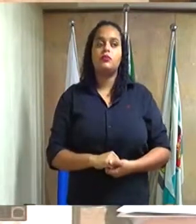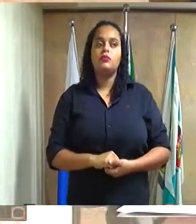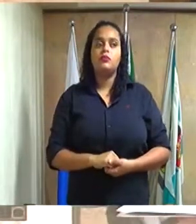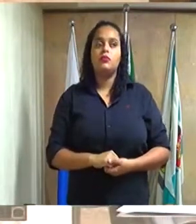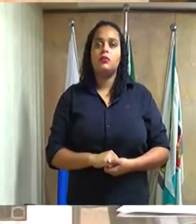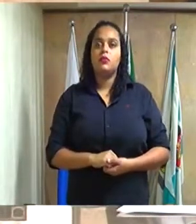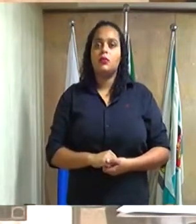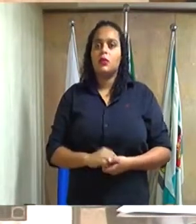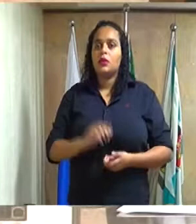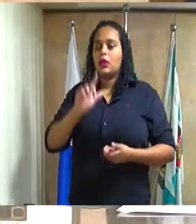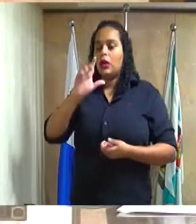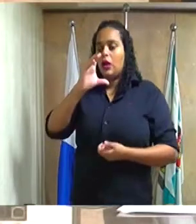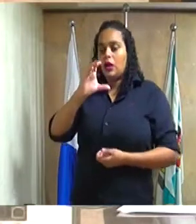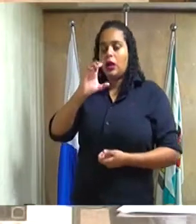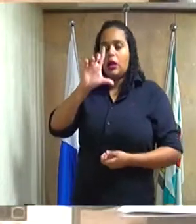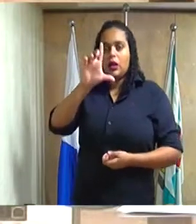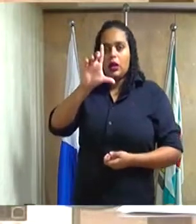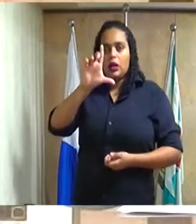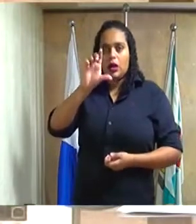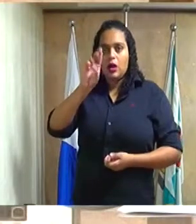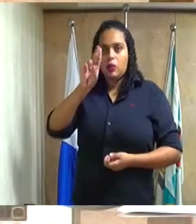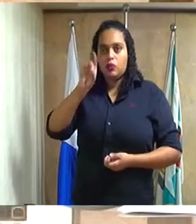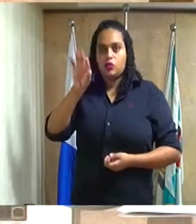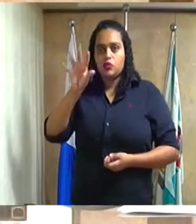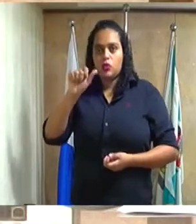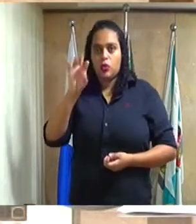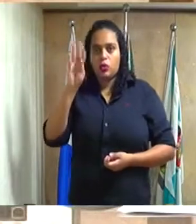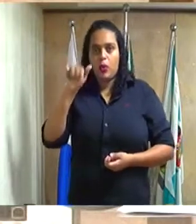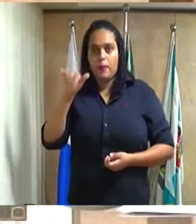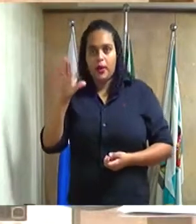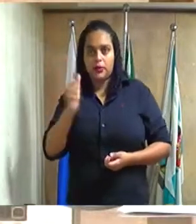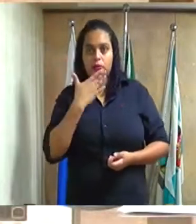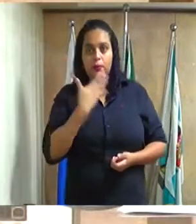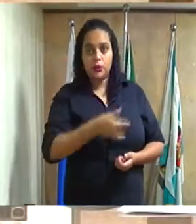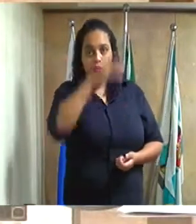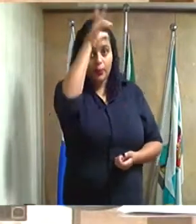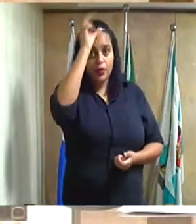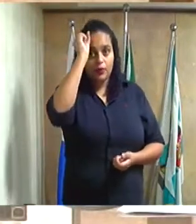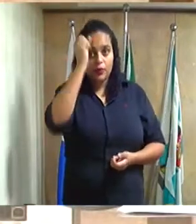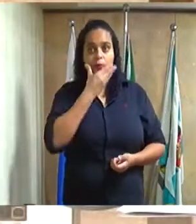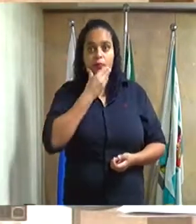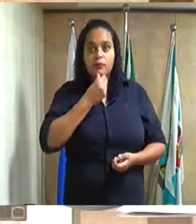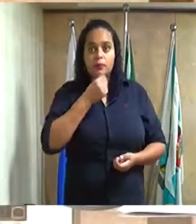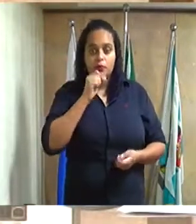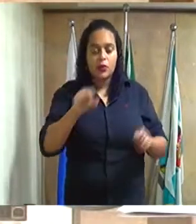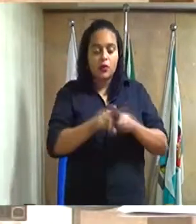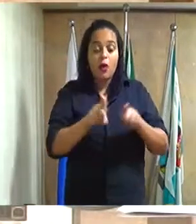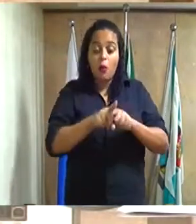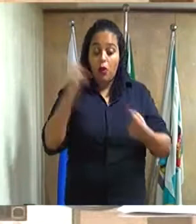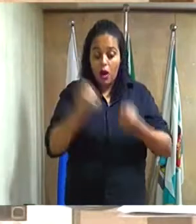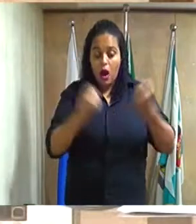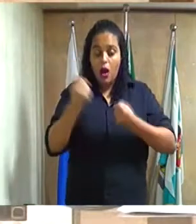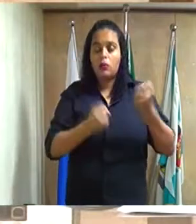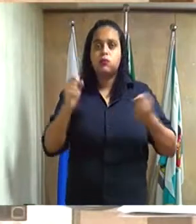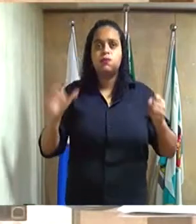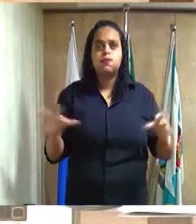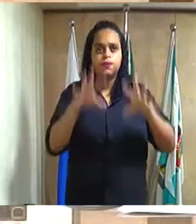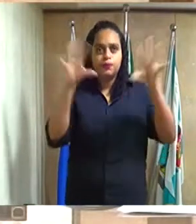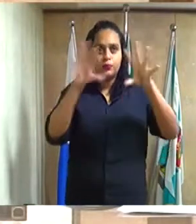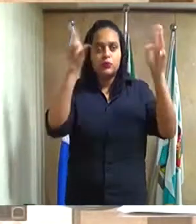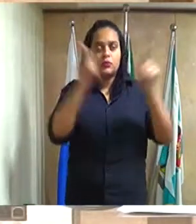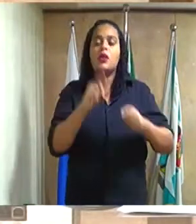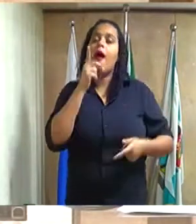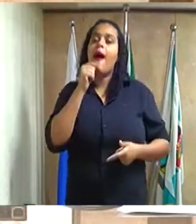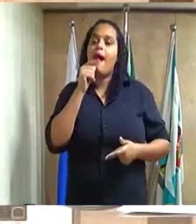Cláudio de Oliveira Tomás, solicitando ao excelentíssimo senhor prefeito, carro vacol para desobstruir a rede de esgoto e águas